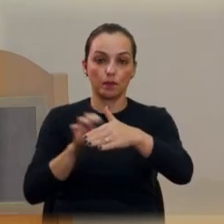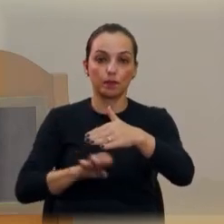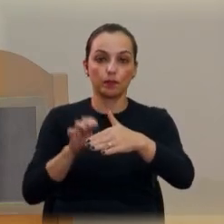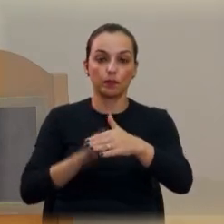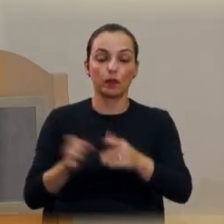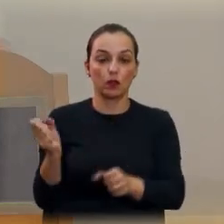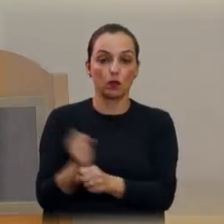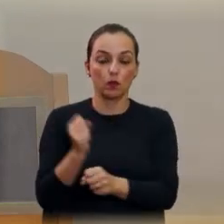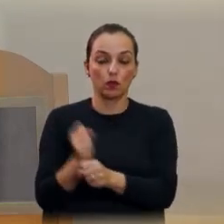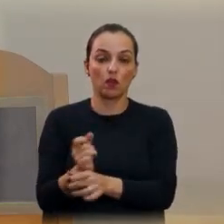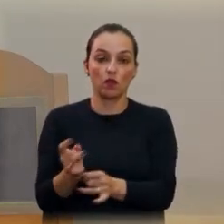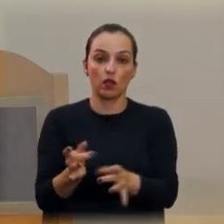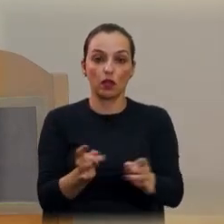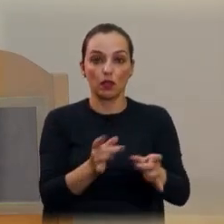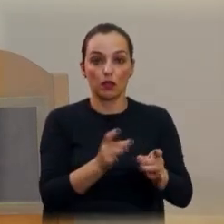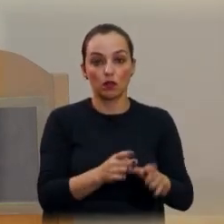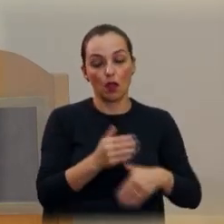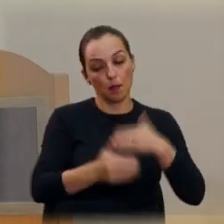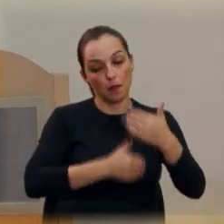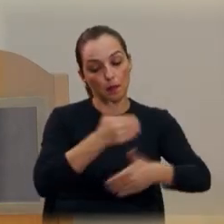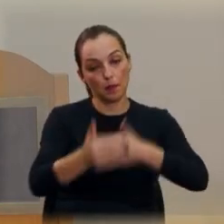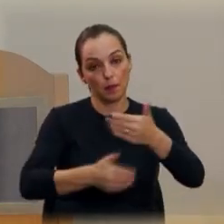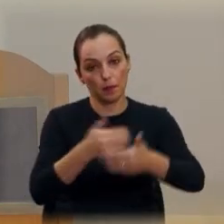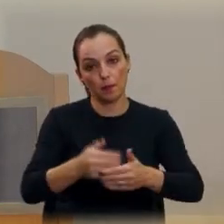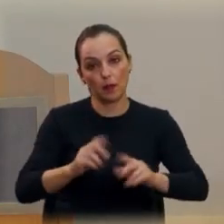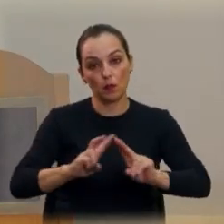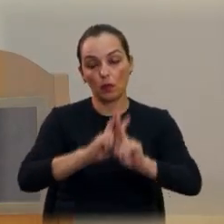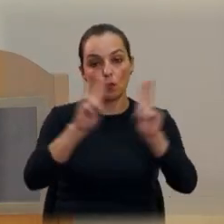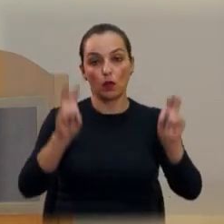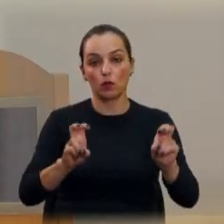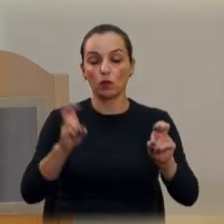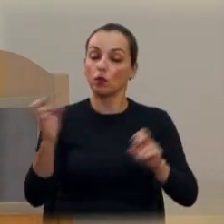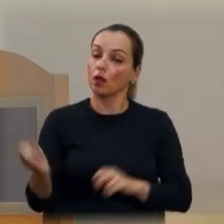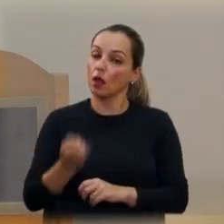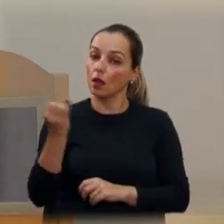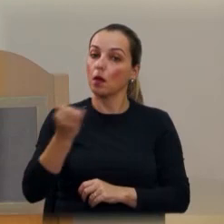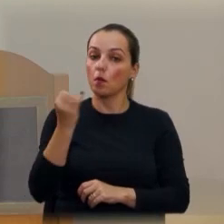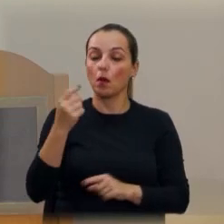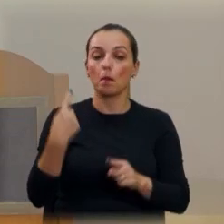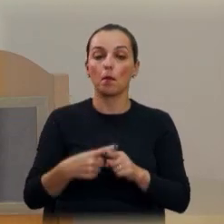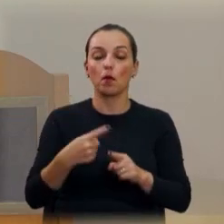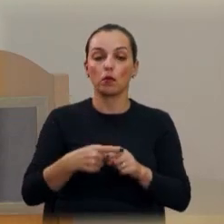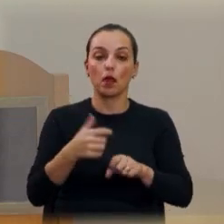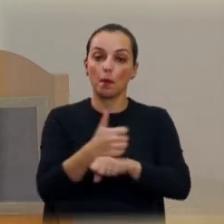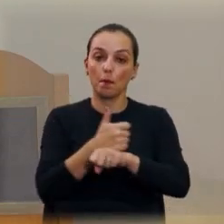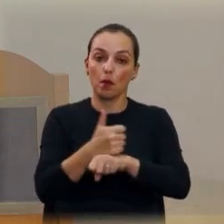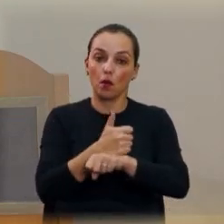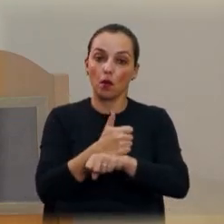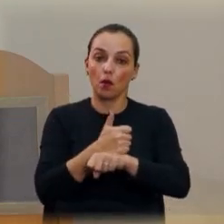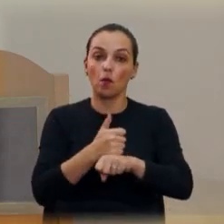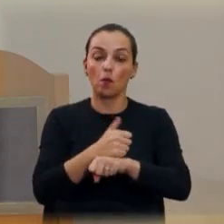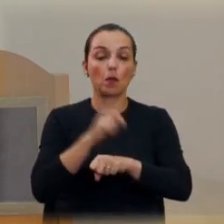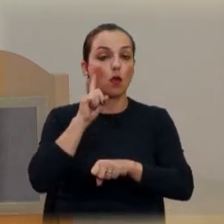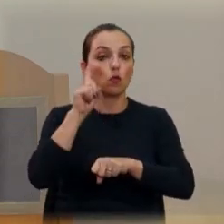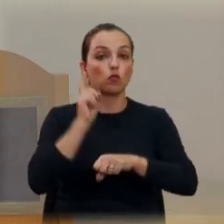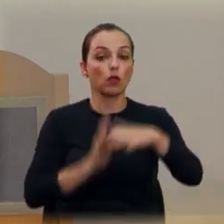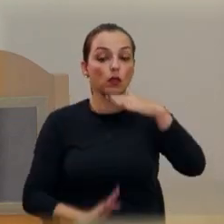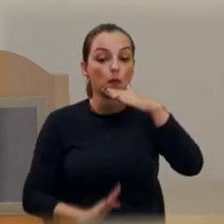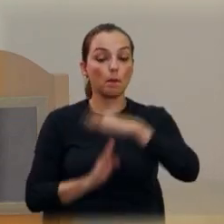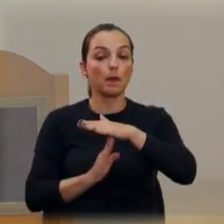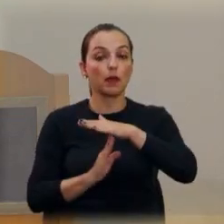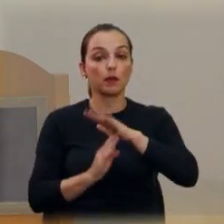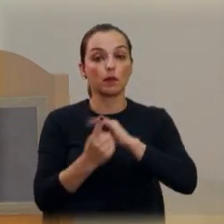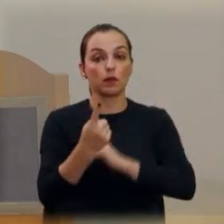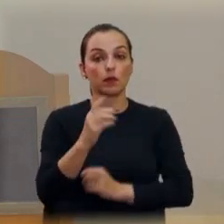produtiva. Foi uma pauta muito positiva, pois os profissionais saíram com uma data limite de